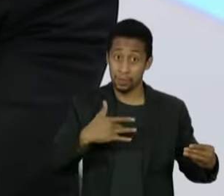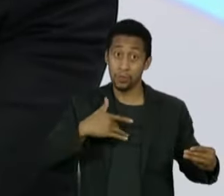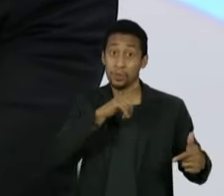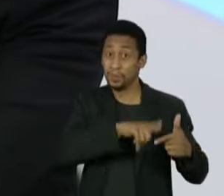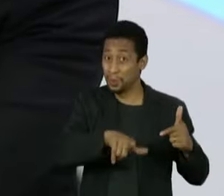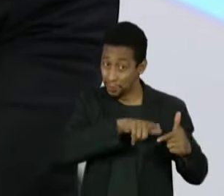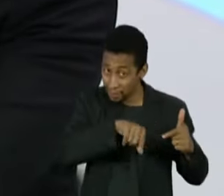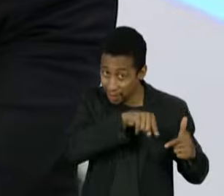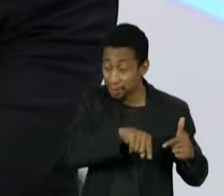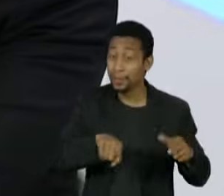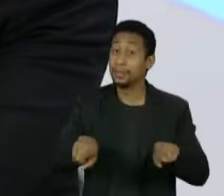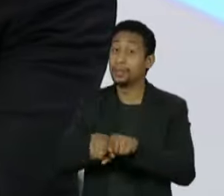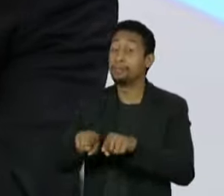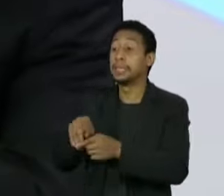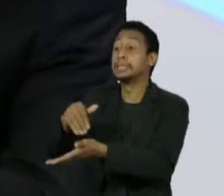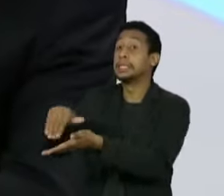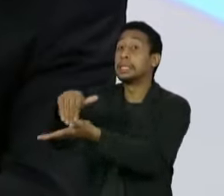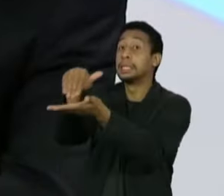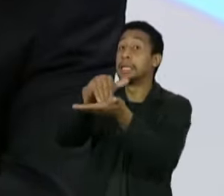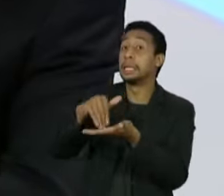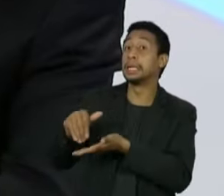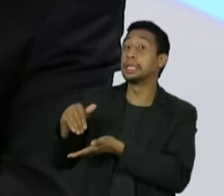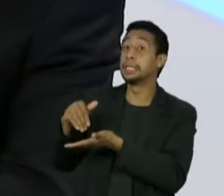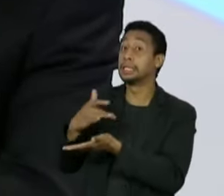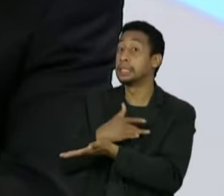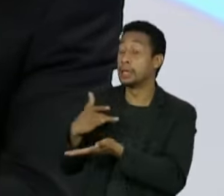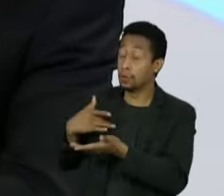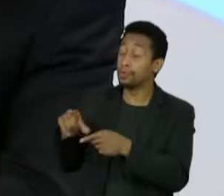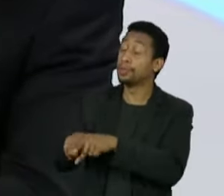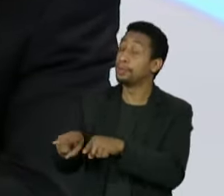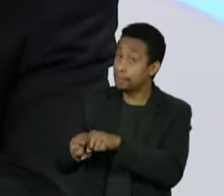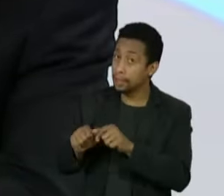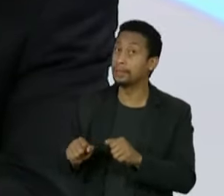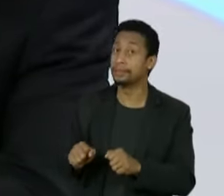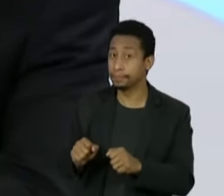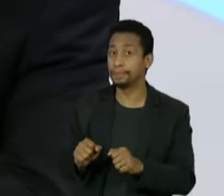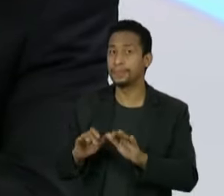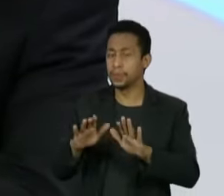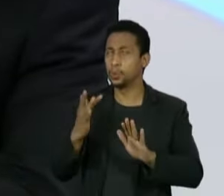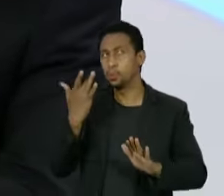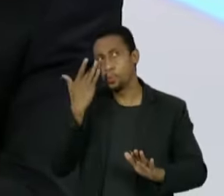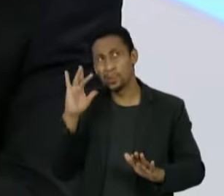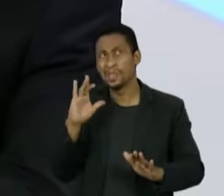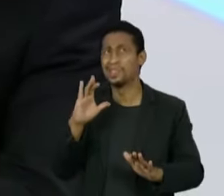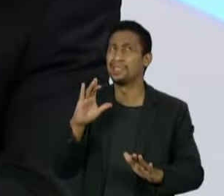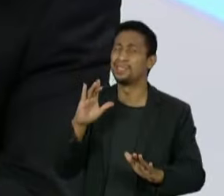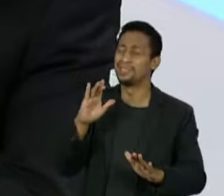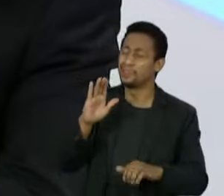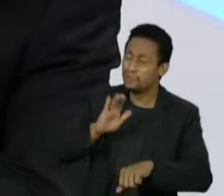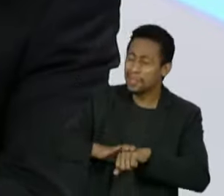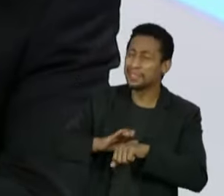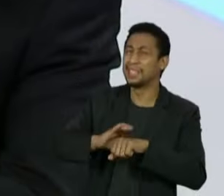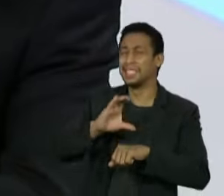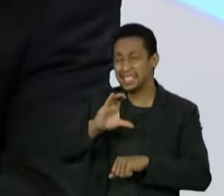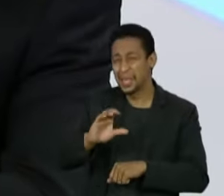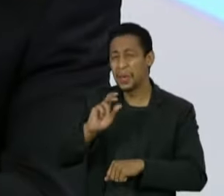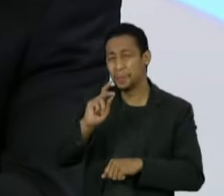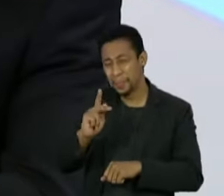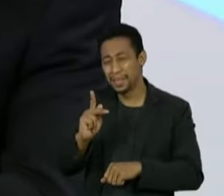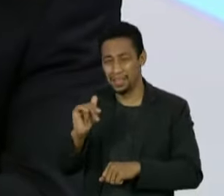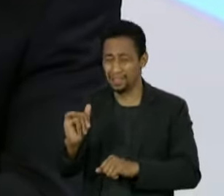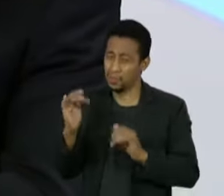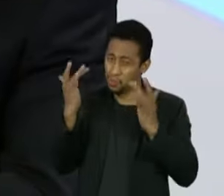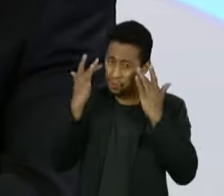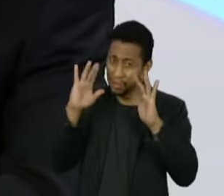Saúde do DF e rodou em alguns outros estados da federação. Eu não sei se uma CPI, mas passa do tempo do Ministério Público e do próprio